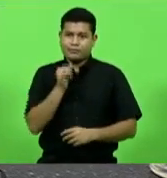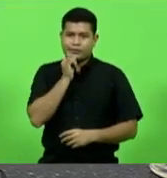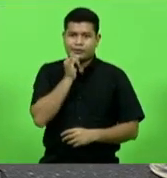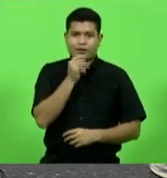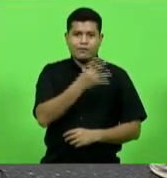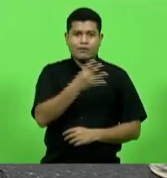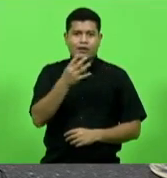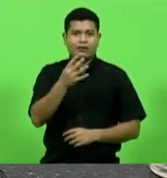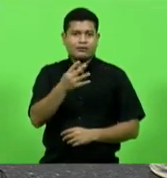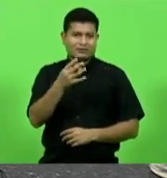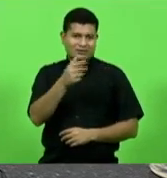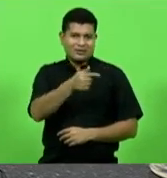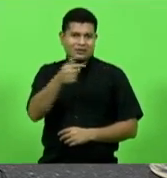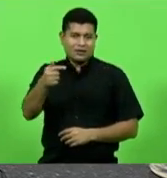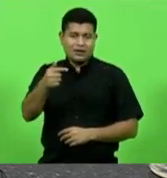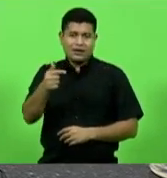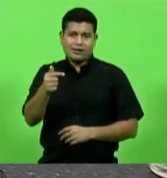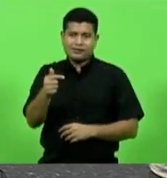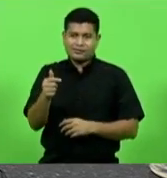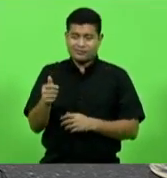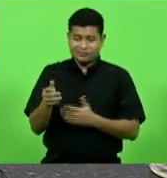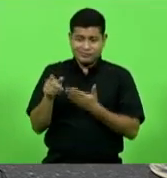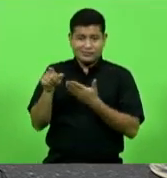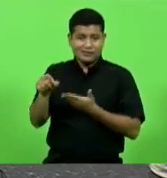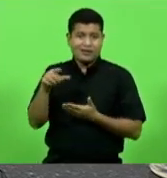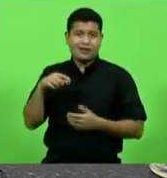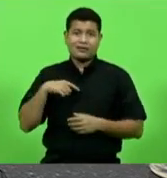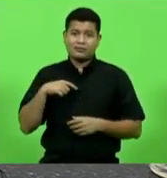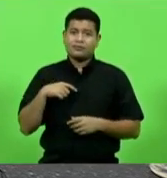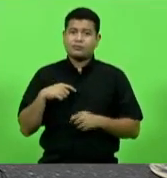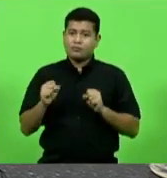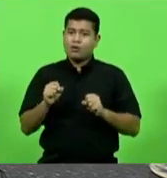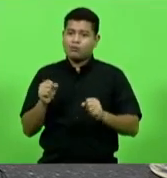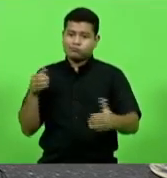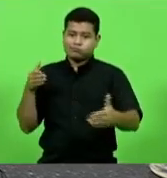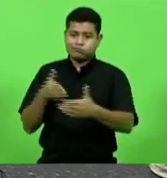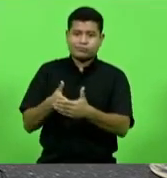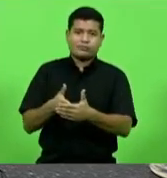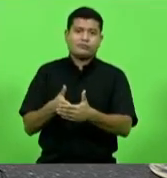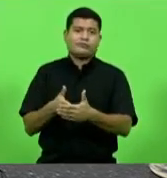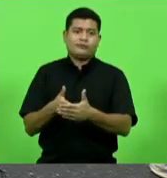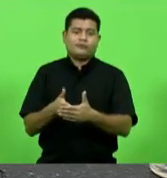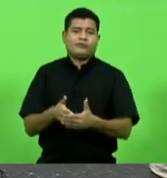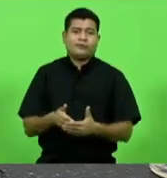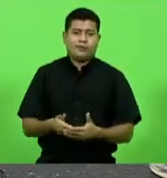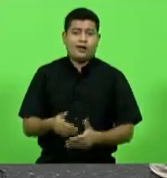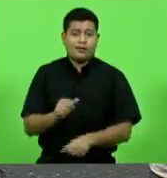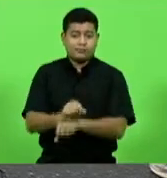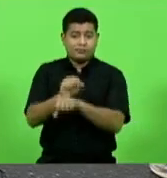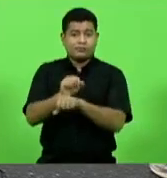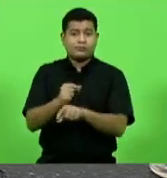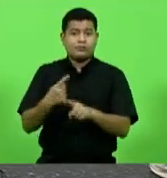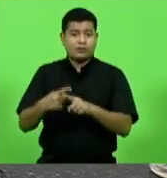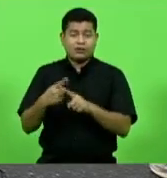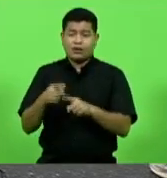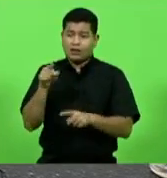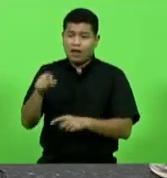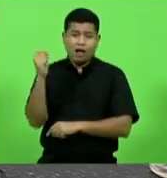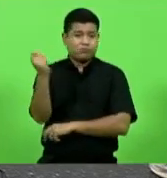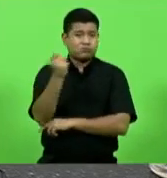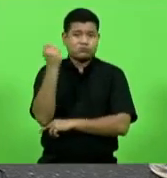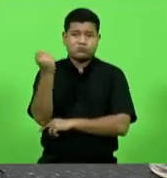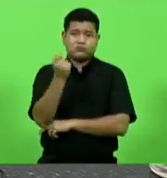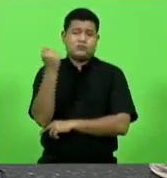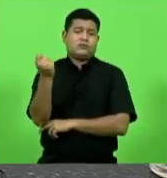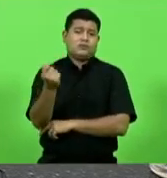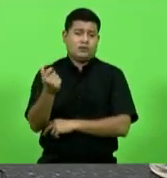deputado Maurício e deve estar sendo interditada dada a gravidade da situação e